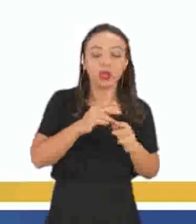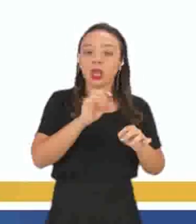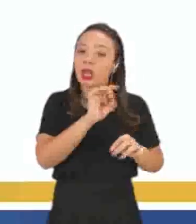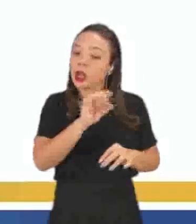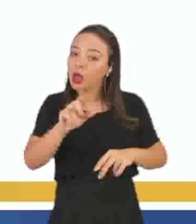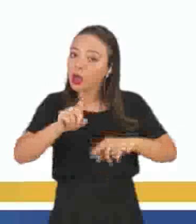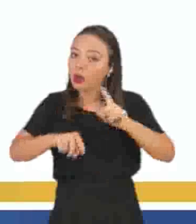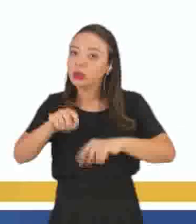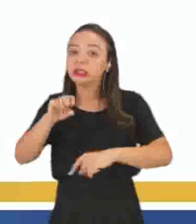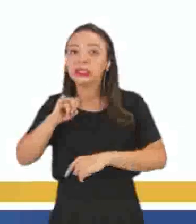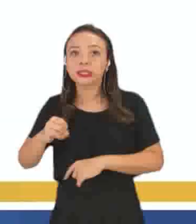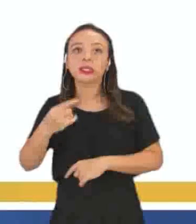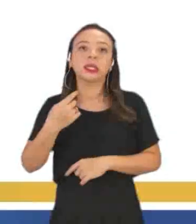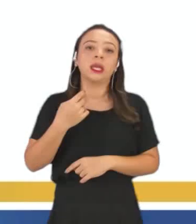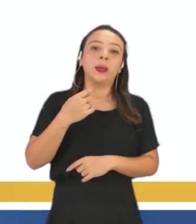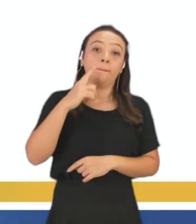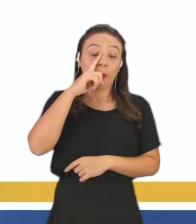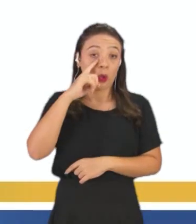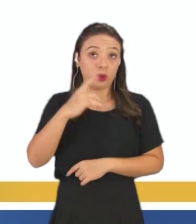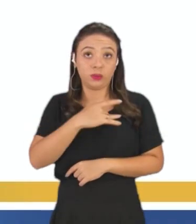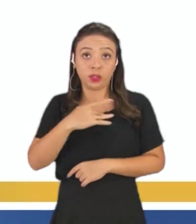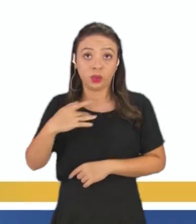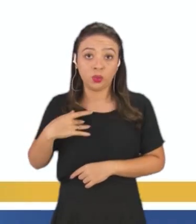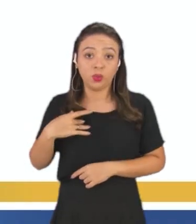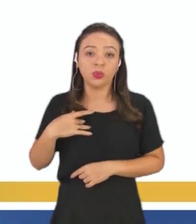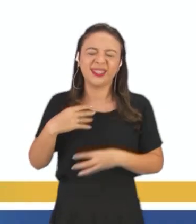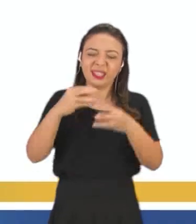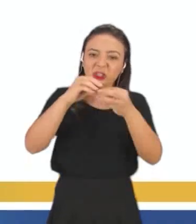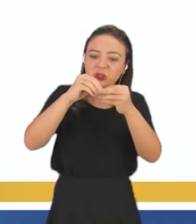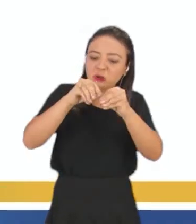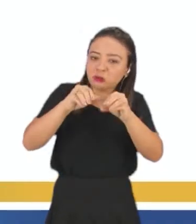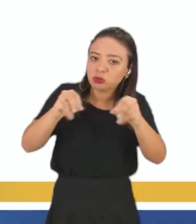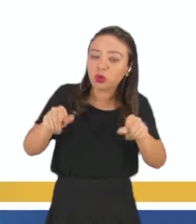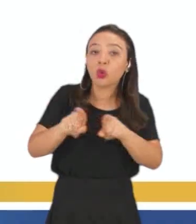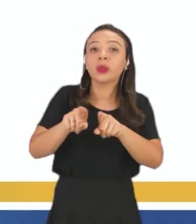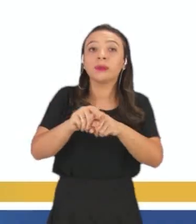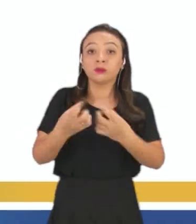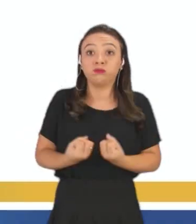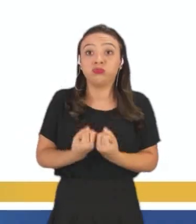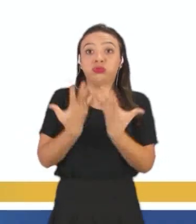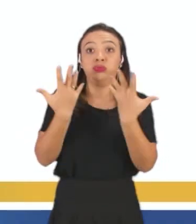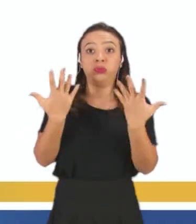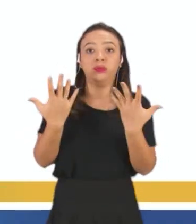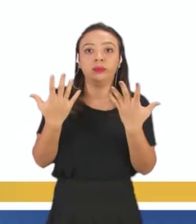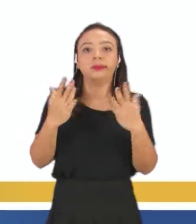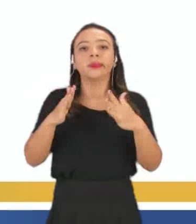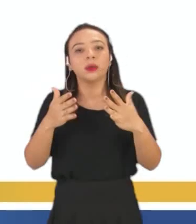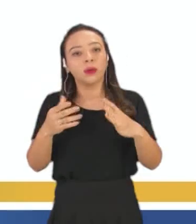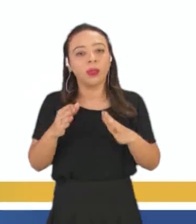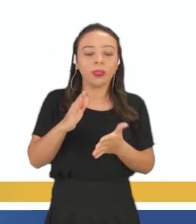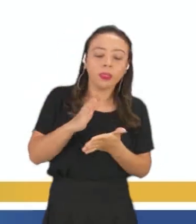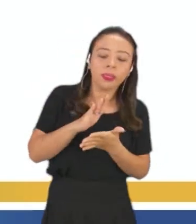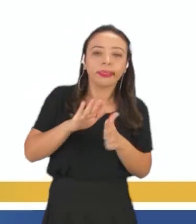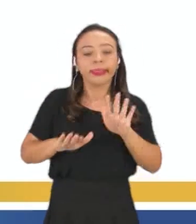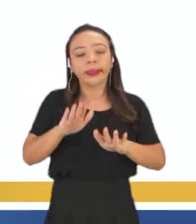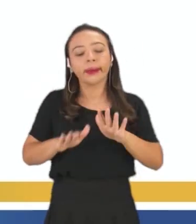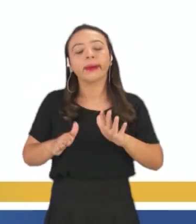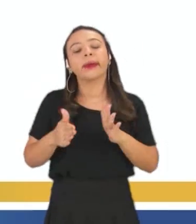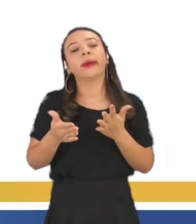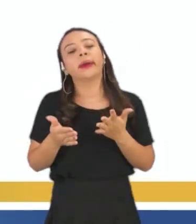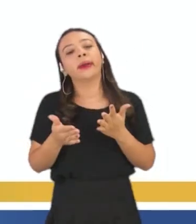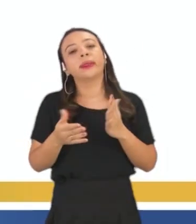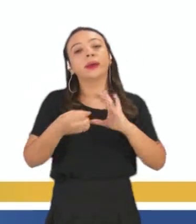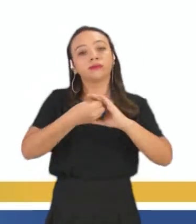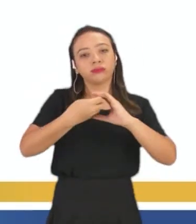tóxico, se ele é corrosivo, se ele é inflamável ou se ele é explosivo. Então, de acordo com as características, você vai ter